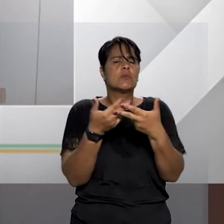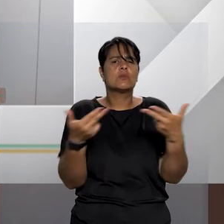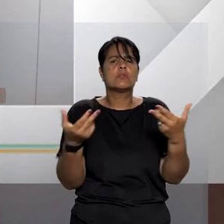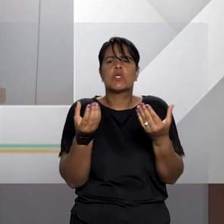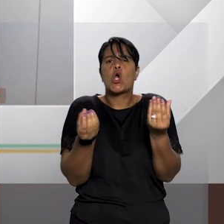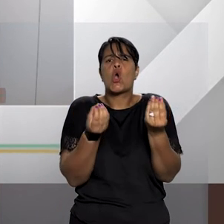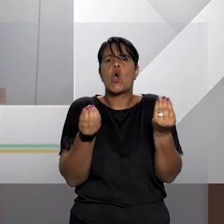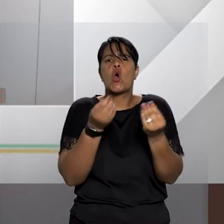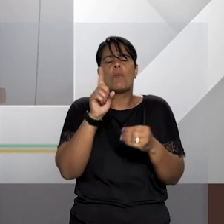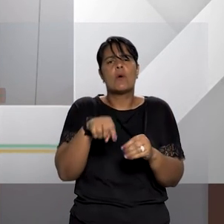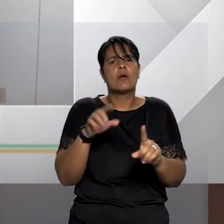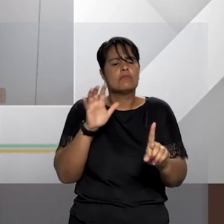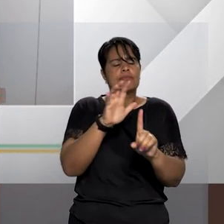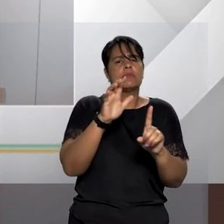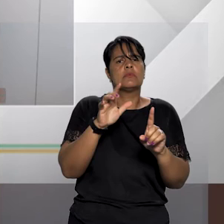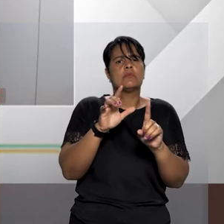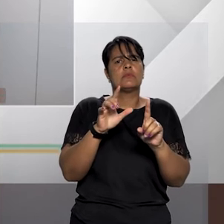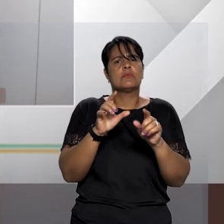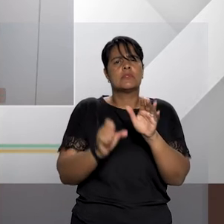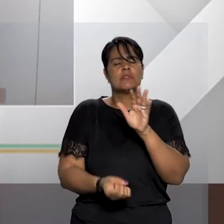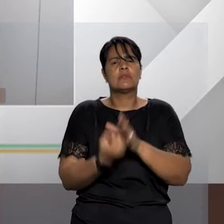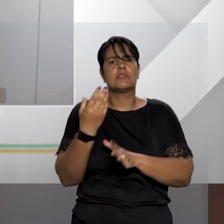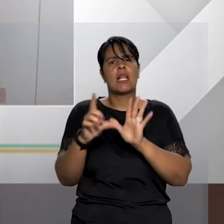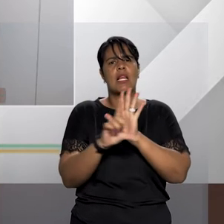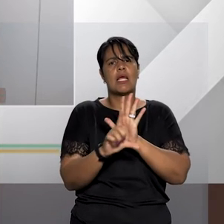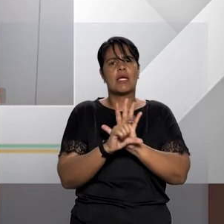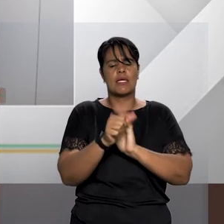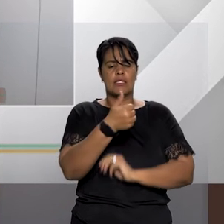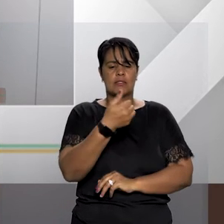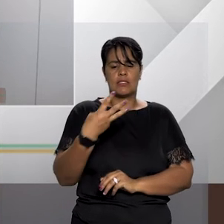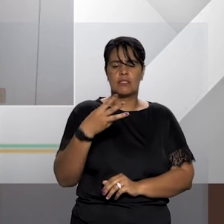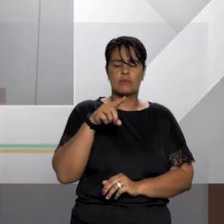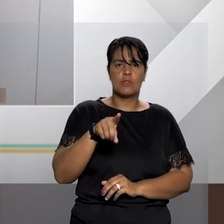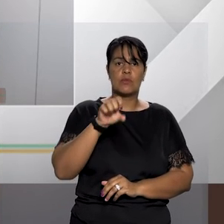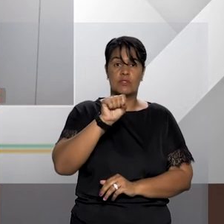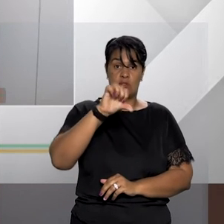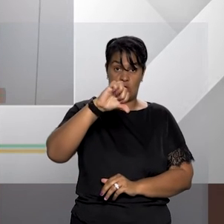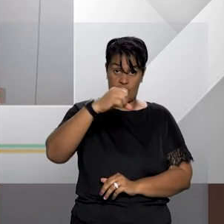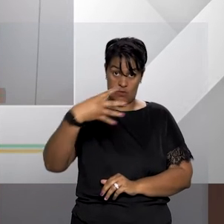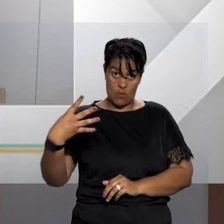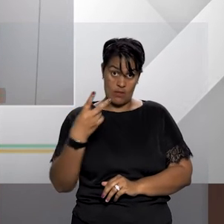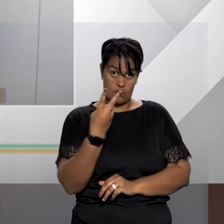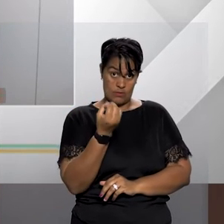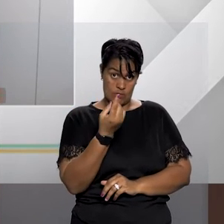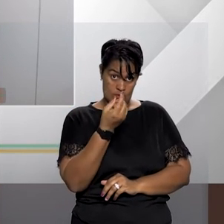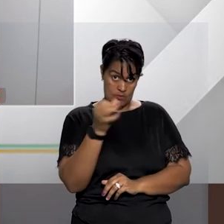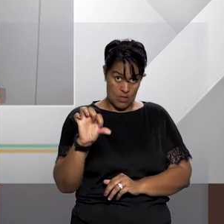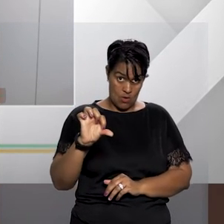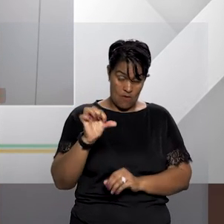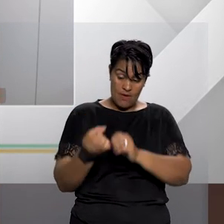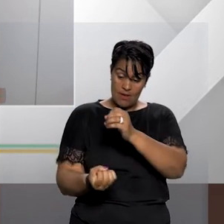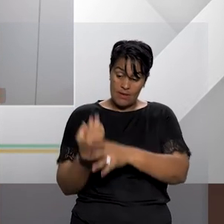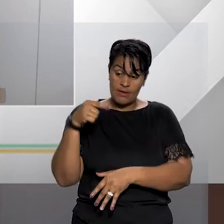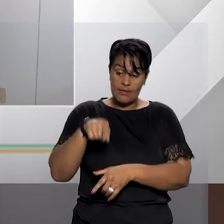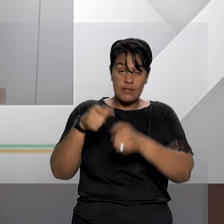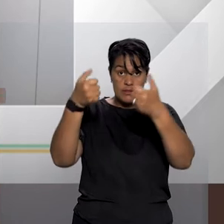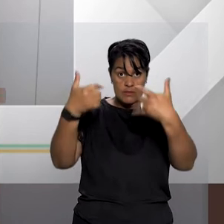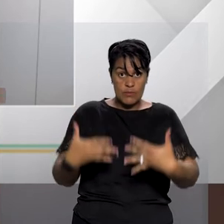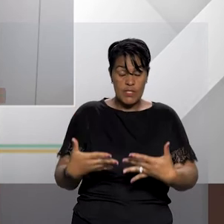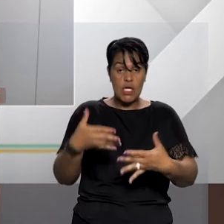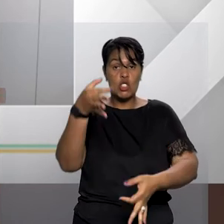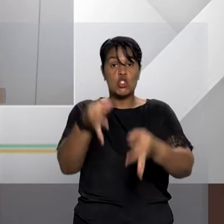de urgência com a edição da lei 13.894 de 2019 que estabelece a competência desses juizados